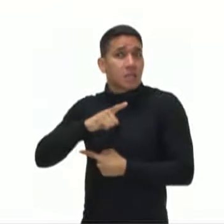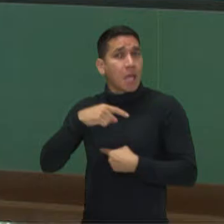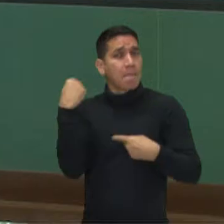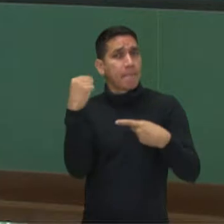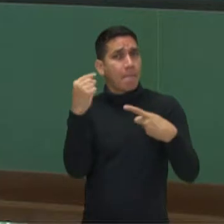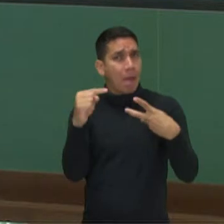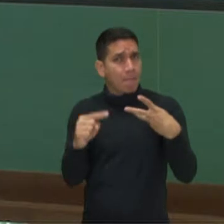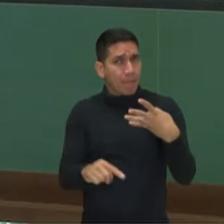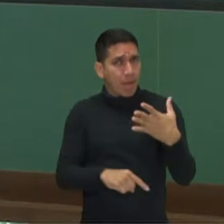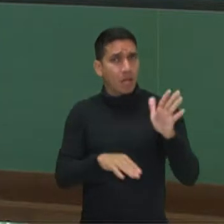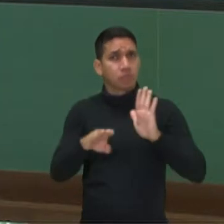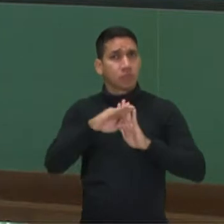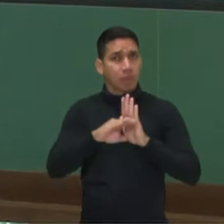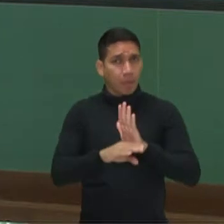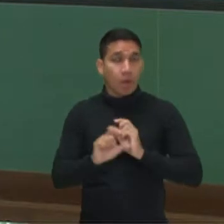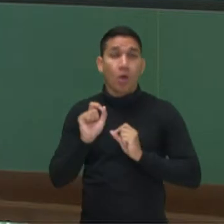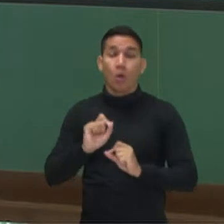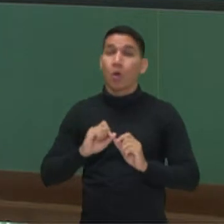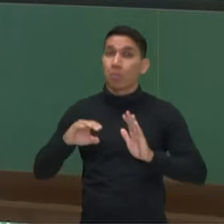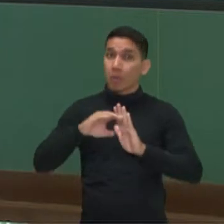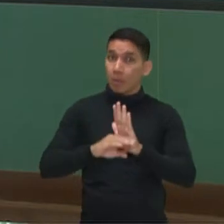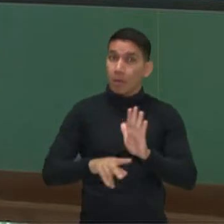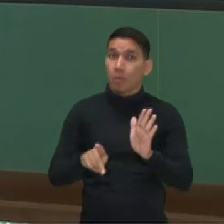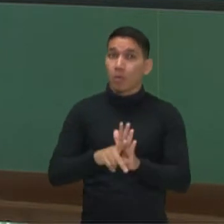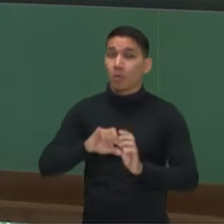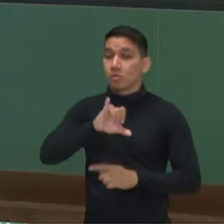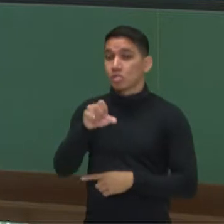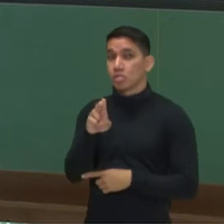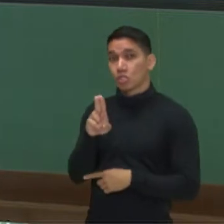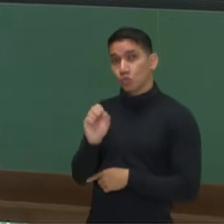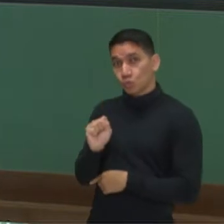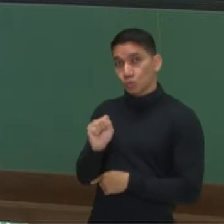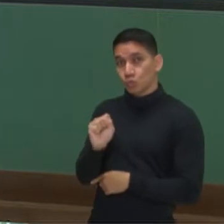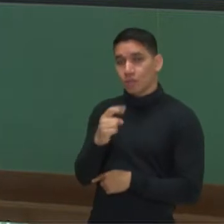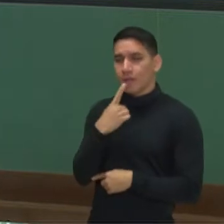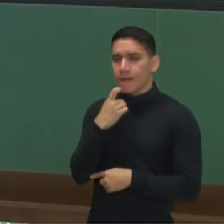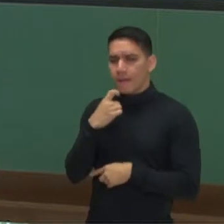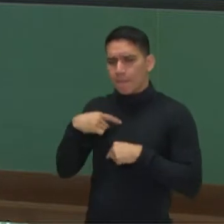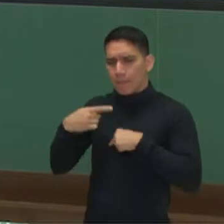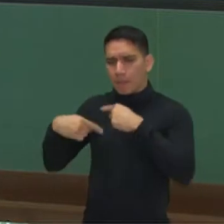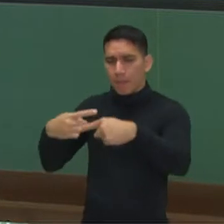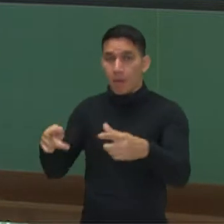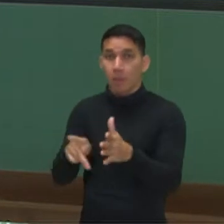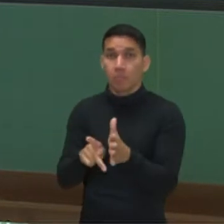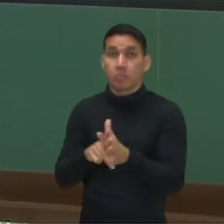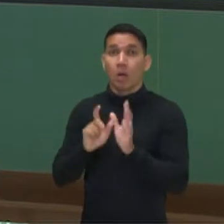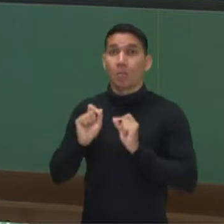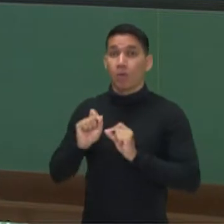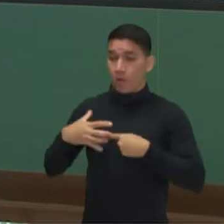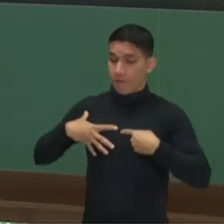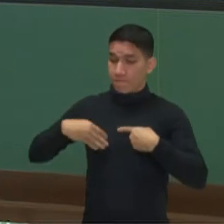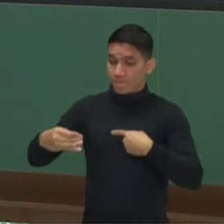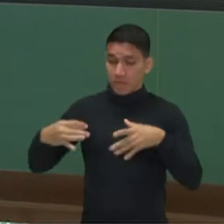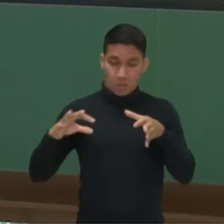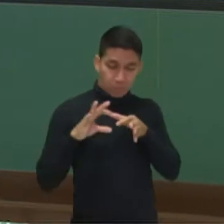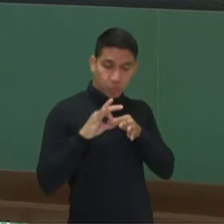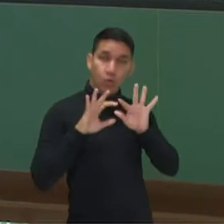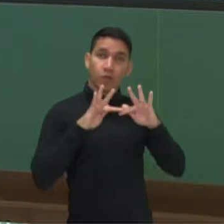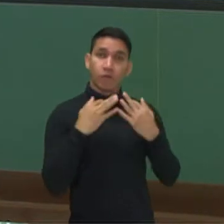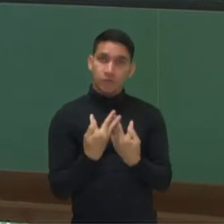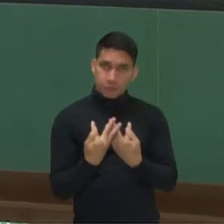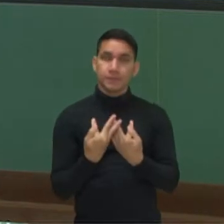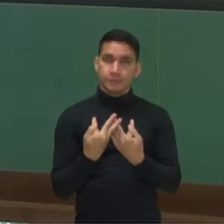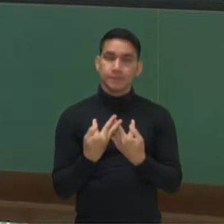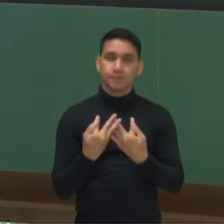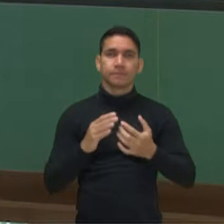determinam, né? O critério do Jus Sanguíneos, em que a nacionalidade dos filhos é determinada pela nacionalidade dos